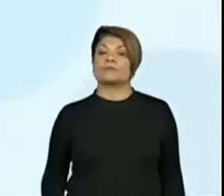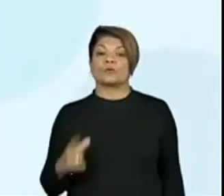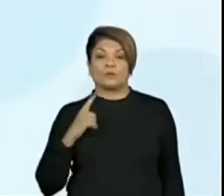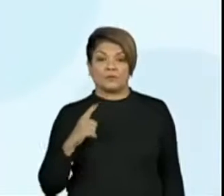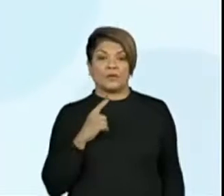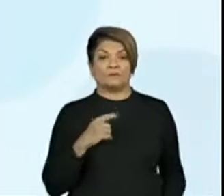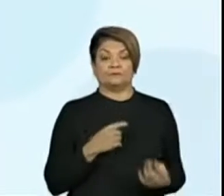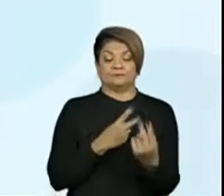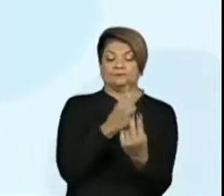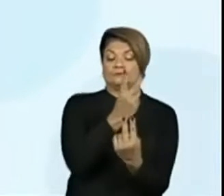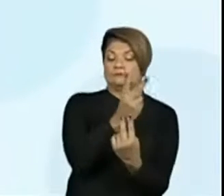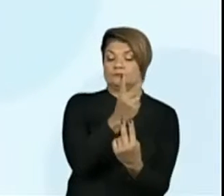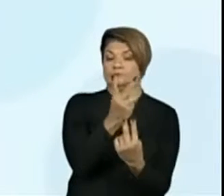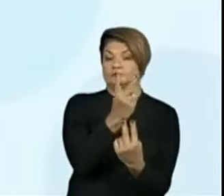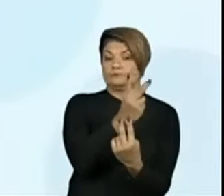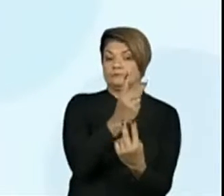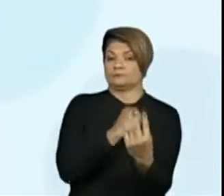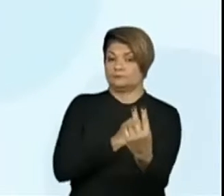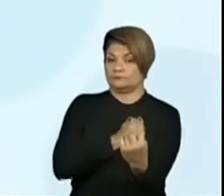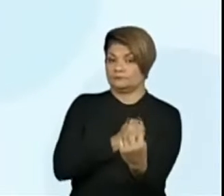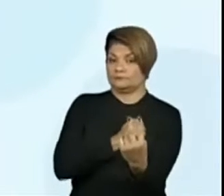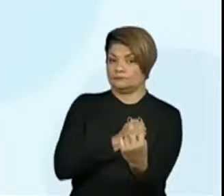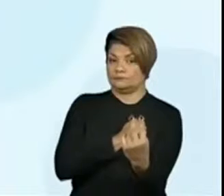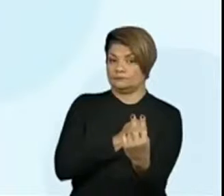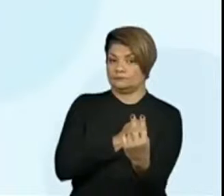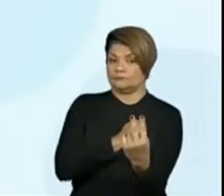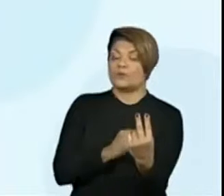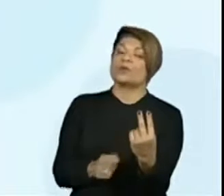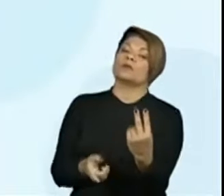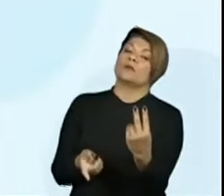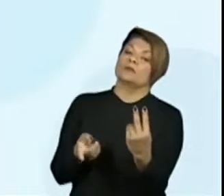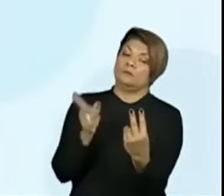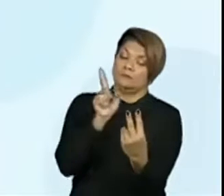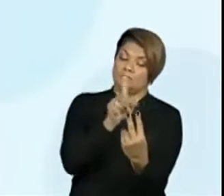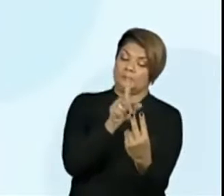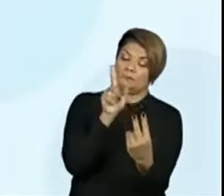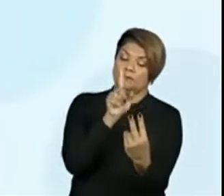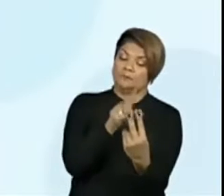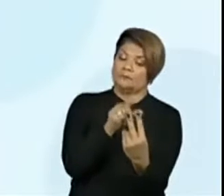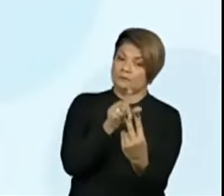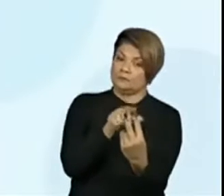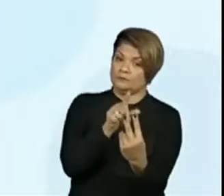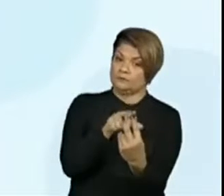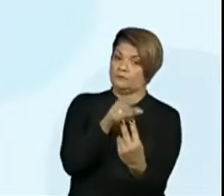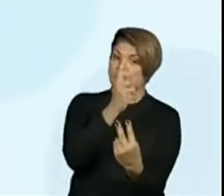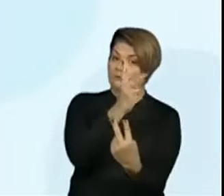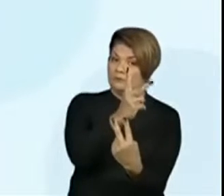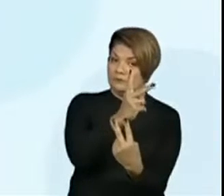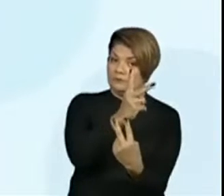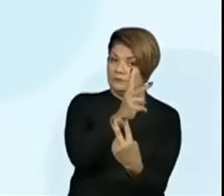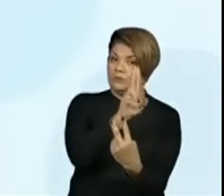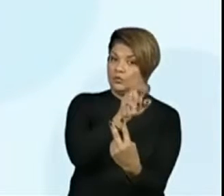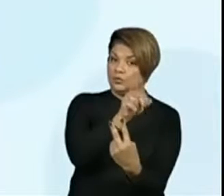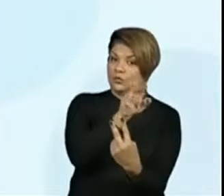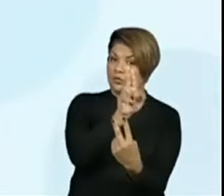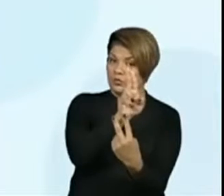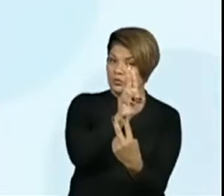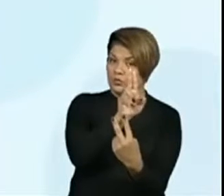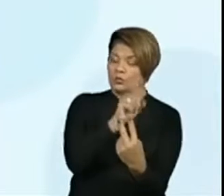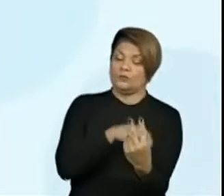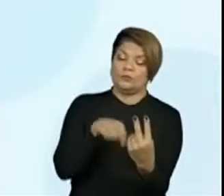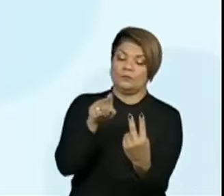algarismos, ok? Um algarismo na posição da unidade e um